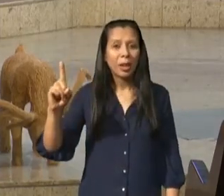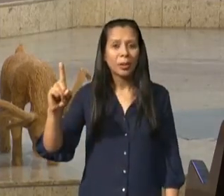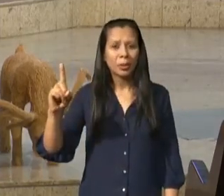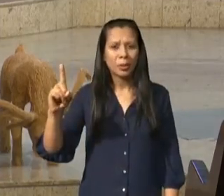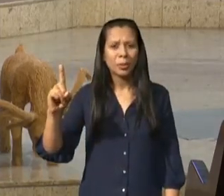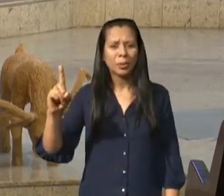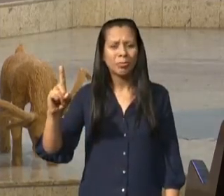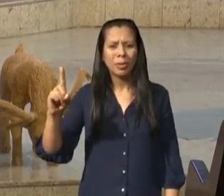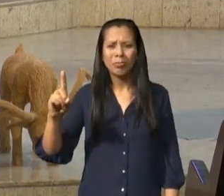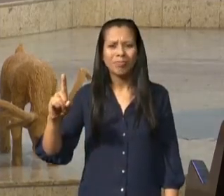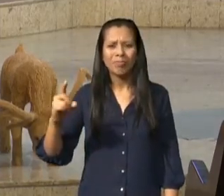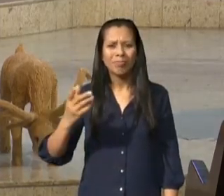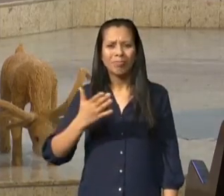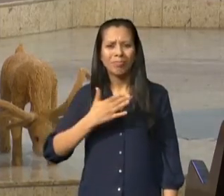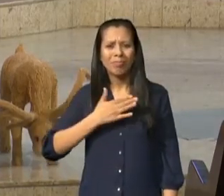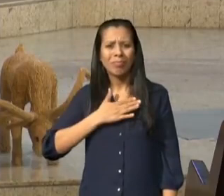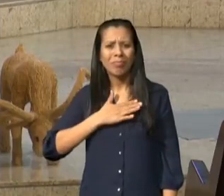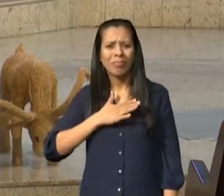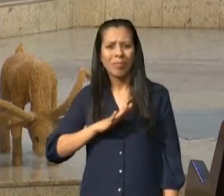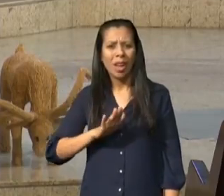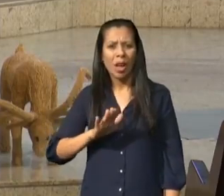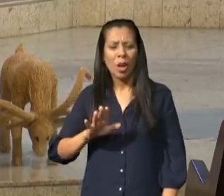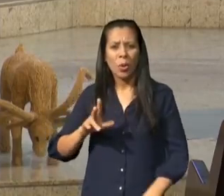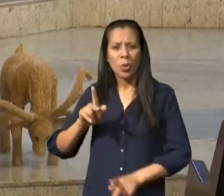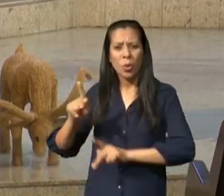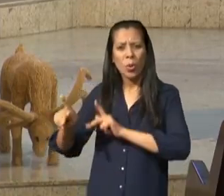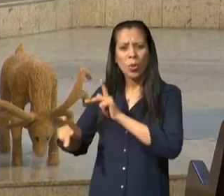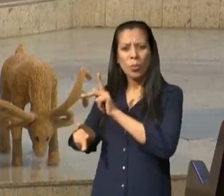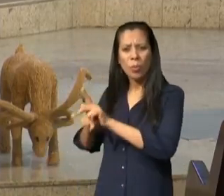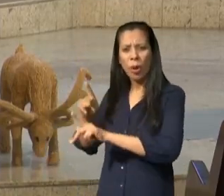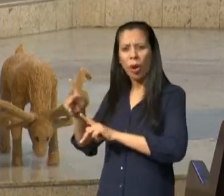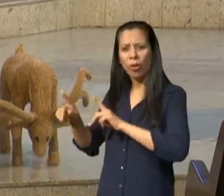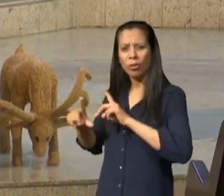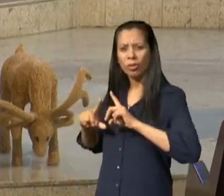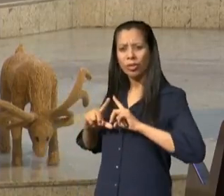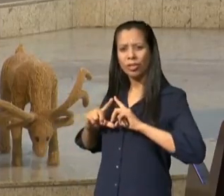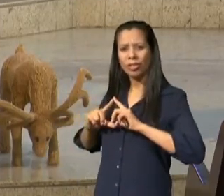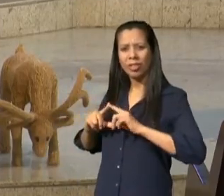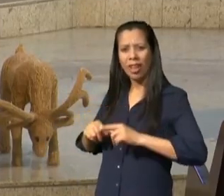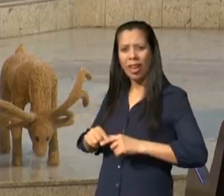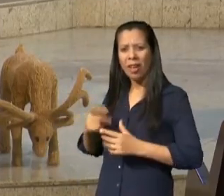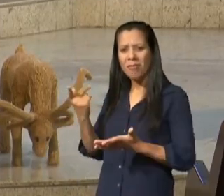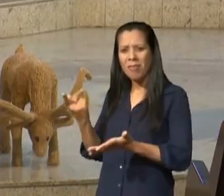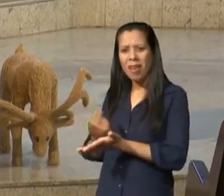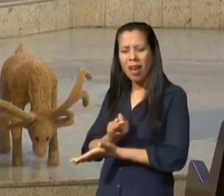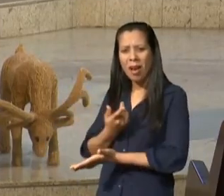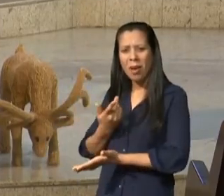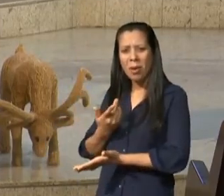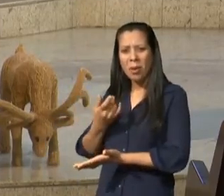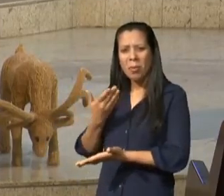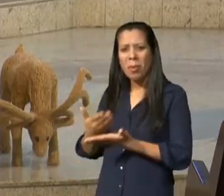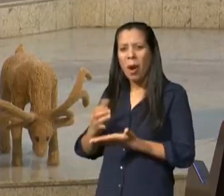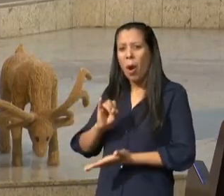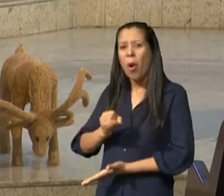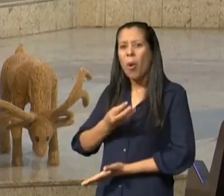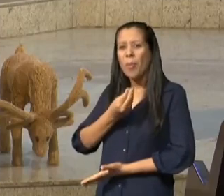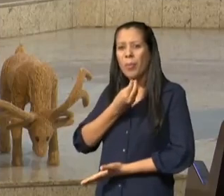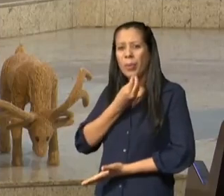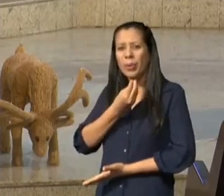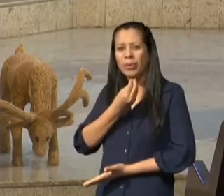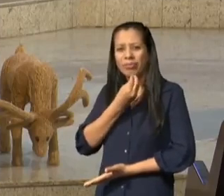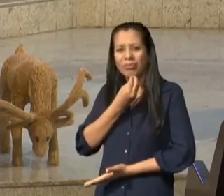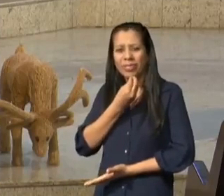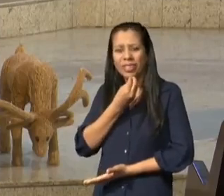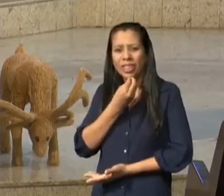esperança mas que eu com exemplos deles possa ter a certeza daquilo que Deus está colocando para mim